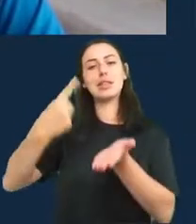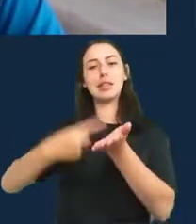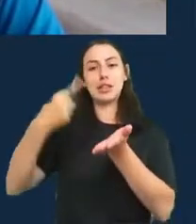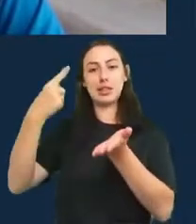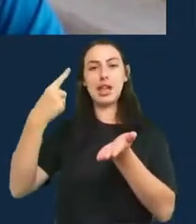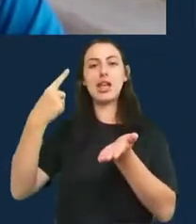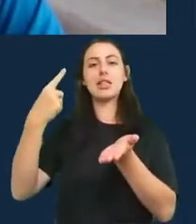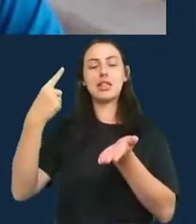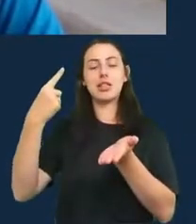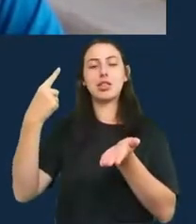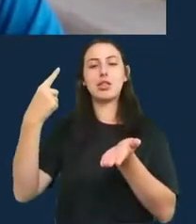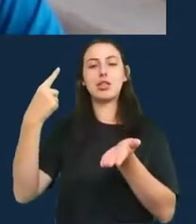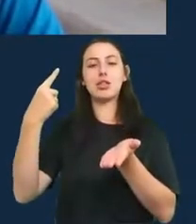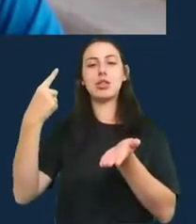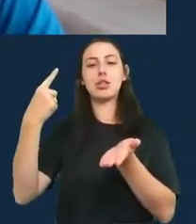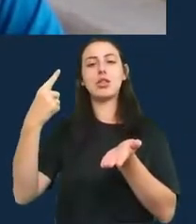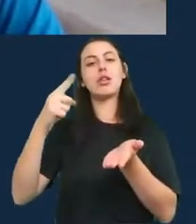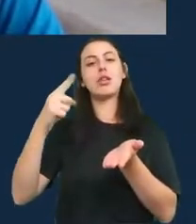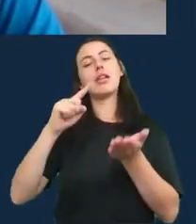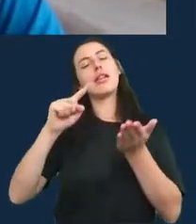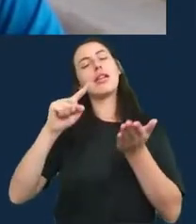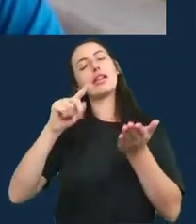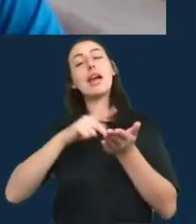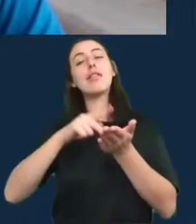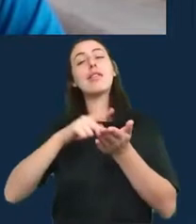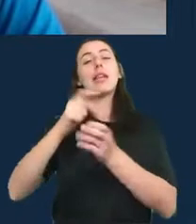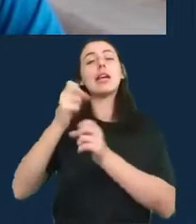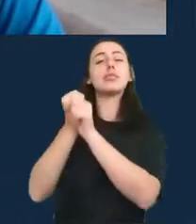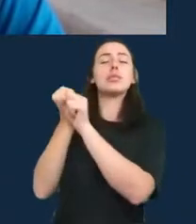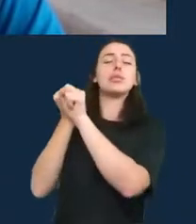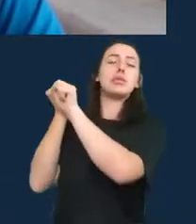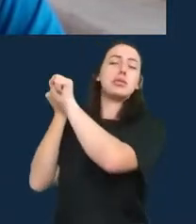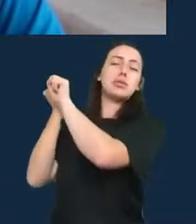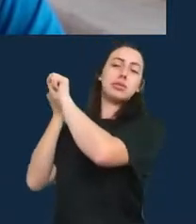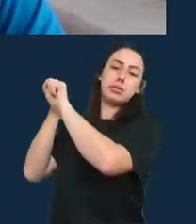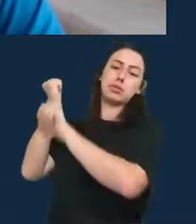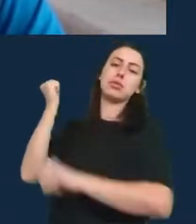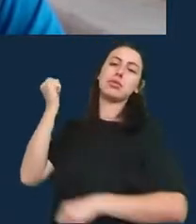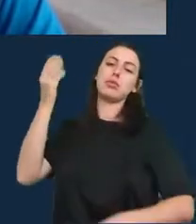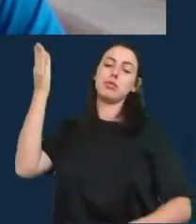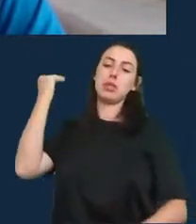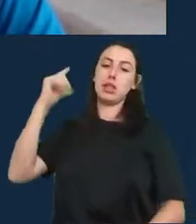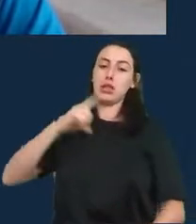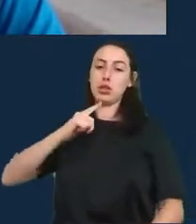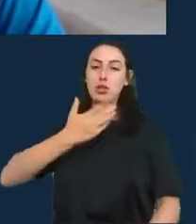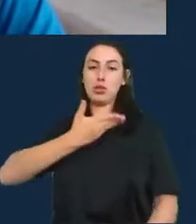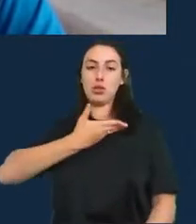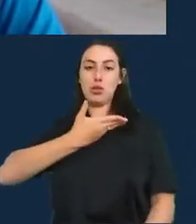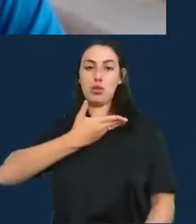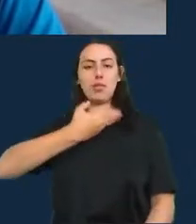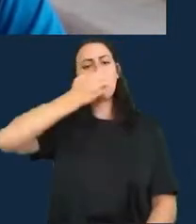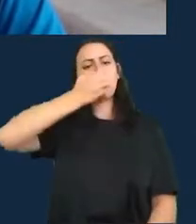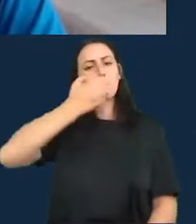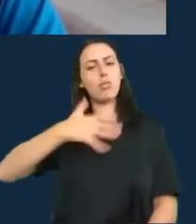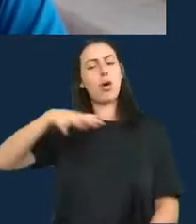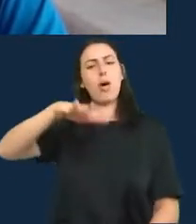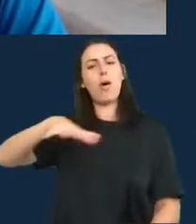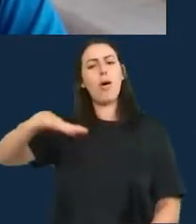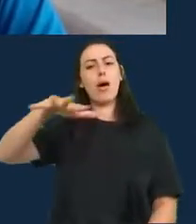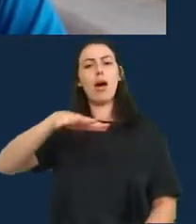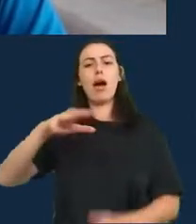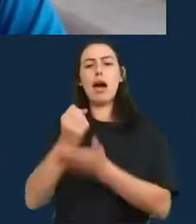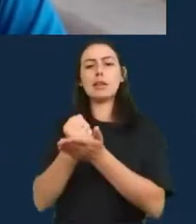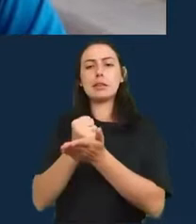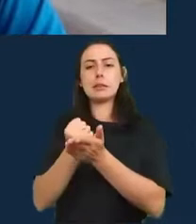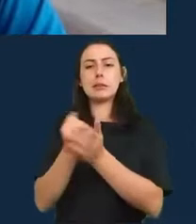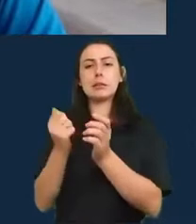foram vários vários anos atrás atrás na verdade eu tinha um amigo que era muito bom nesse game de computador e eu me dei conta que